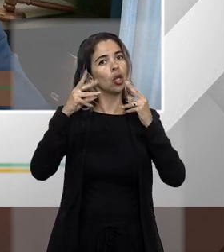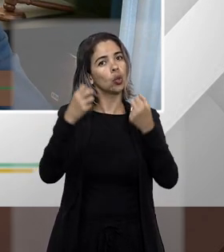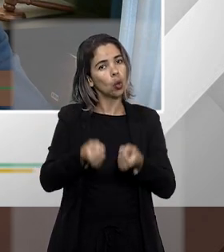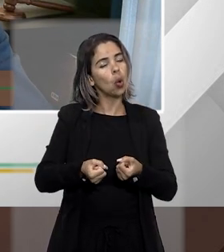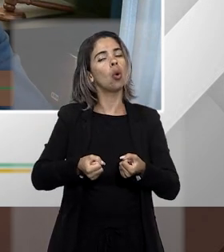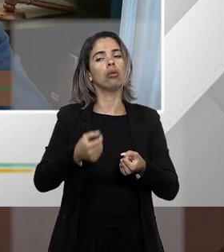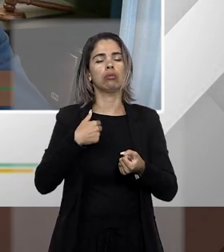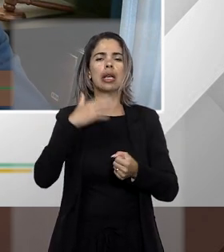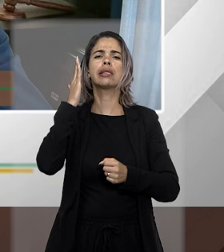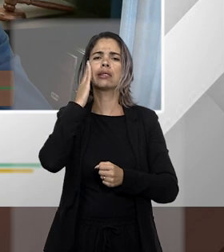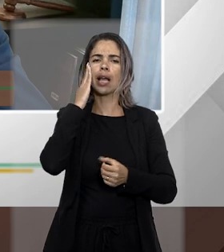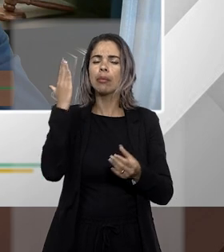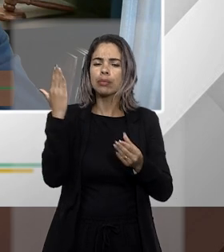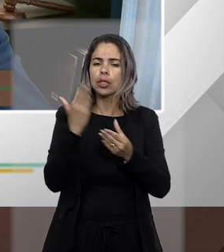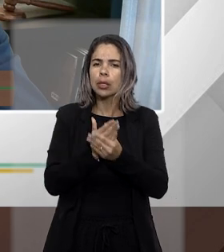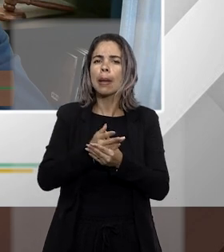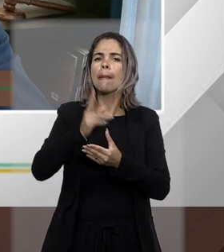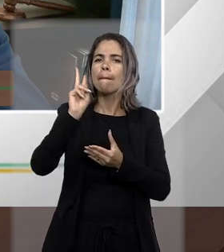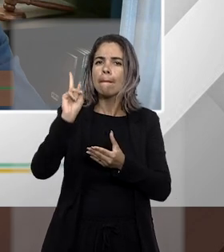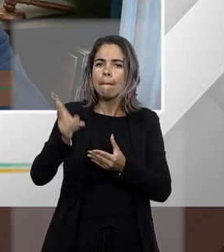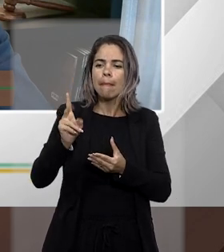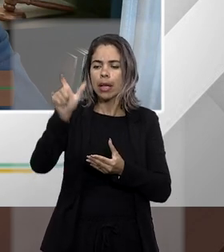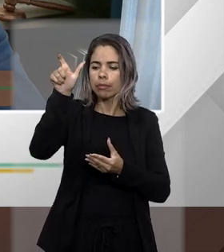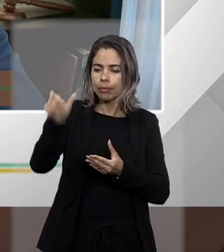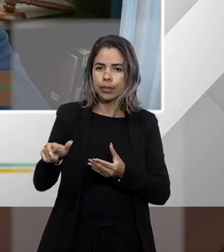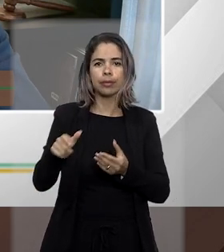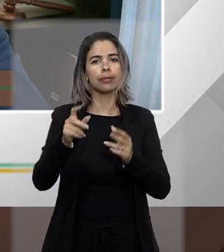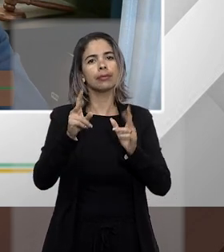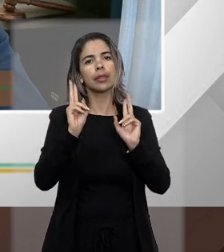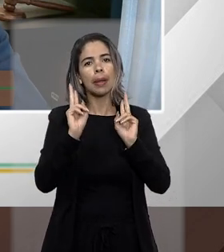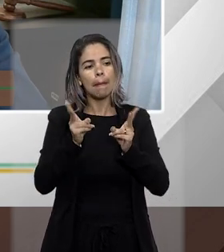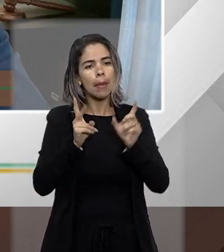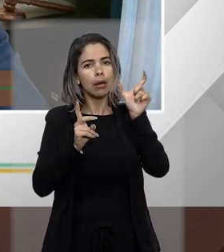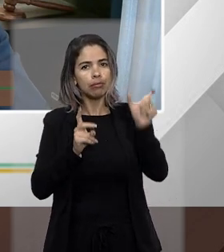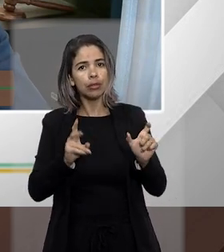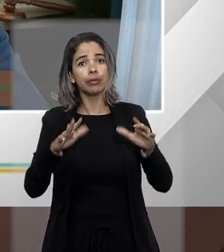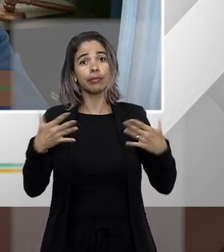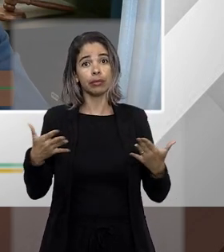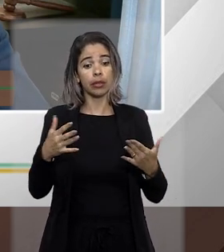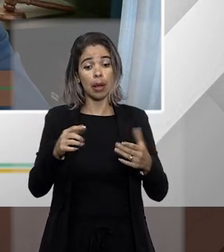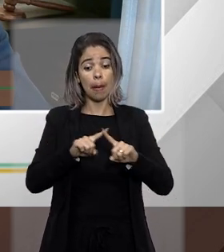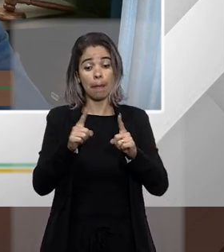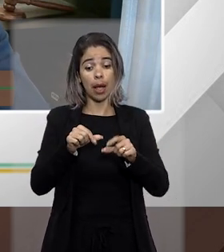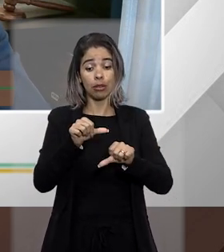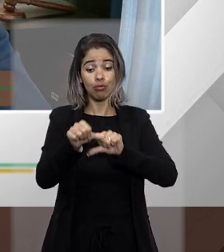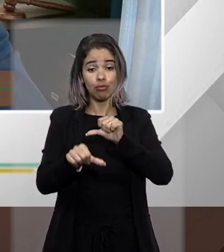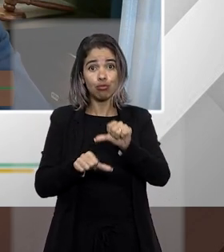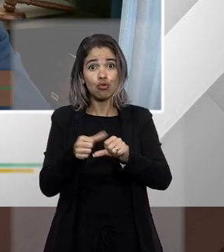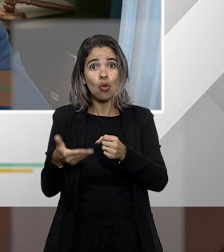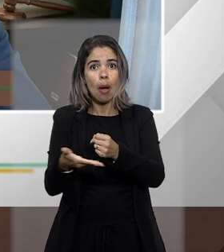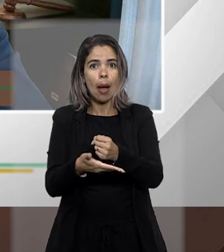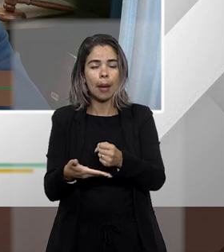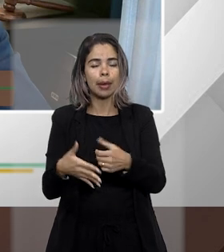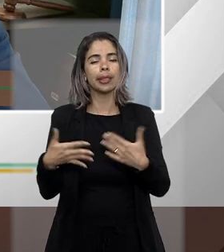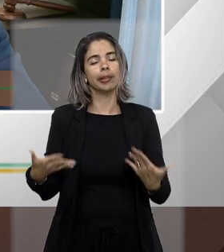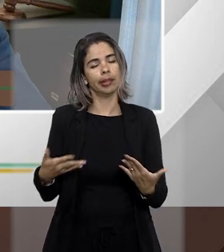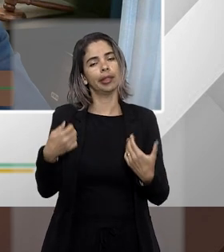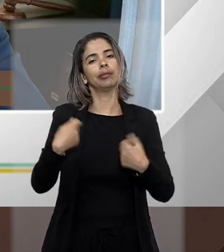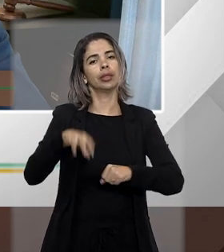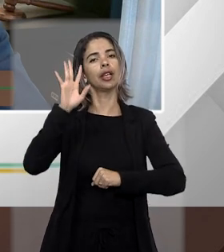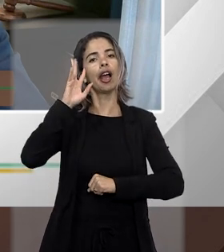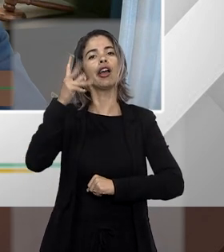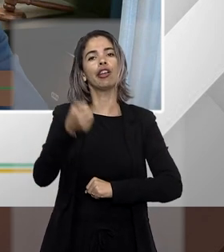se muda a causa de pedir muda o fundamento não há que se falar em coisa julgada isso é comum às vezes um crédito